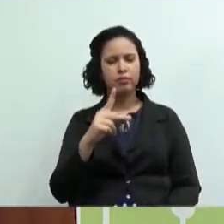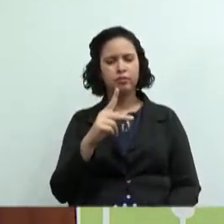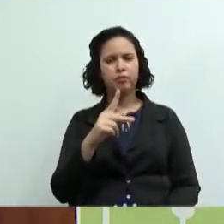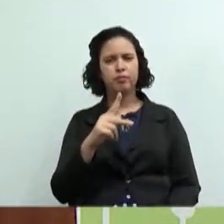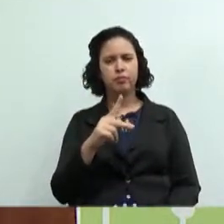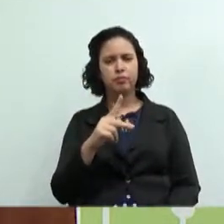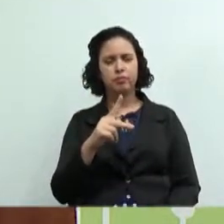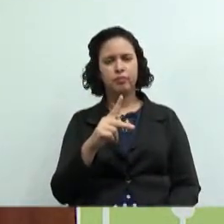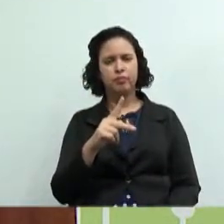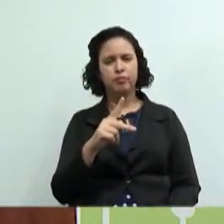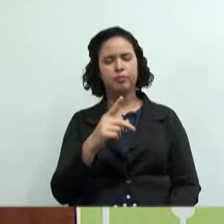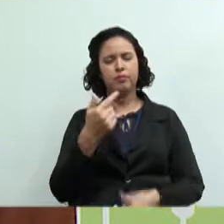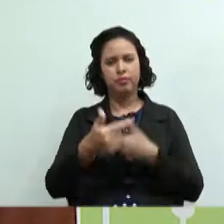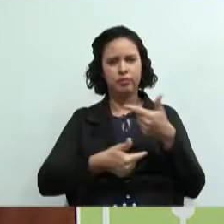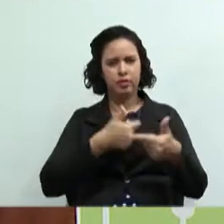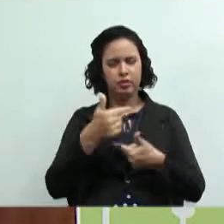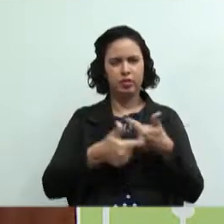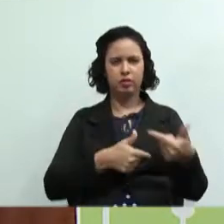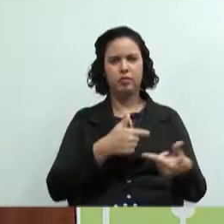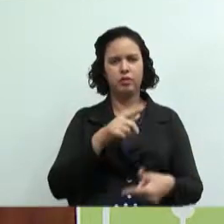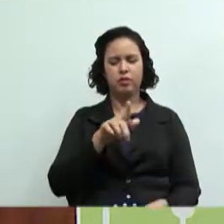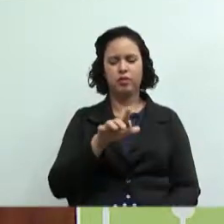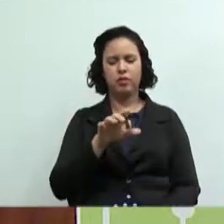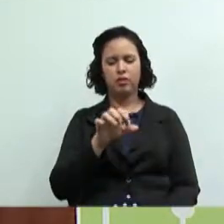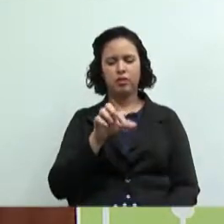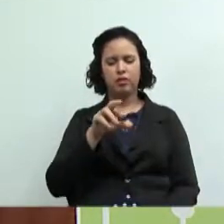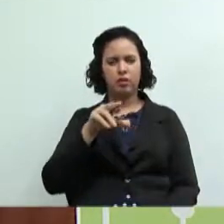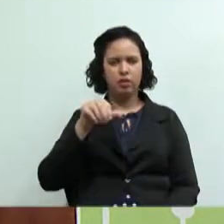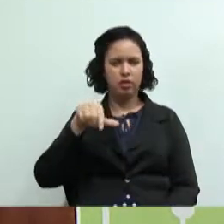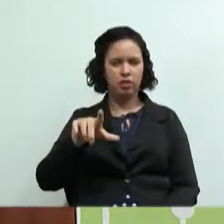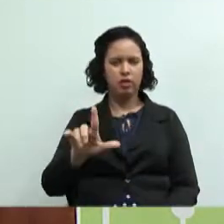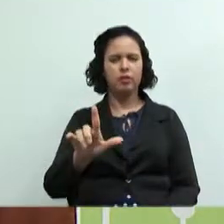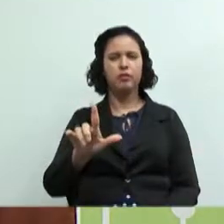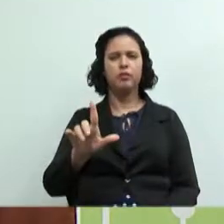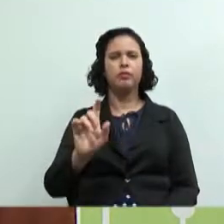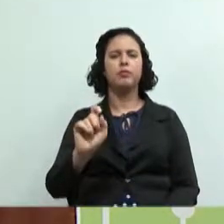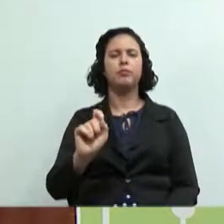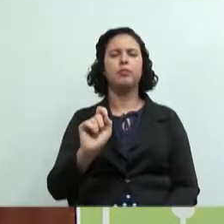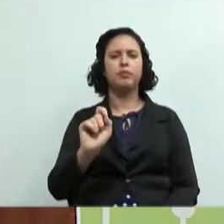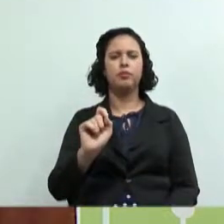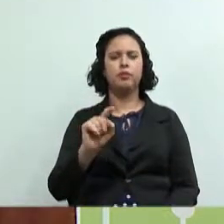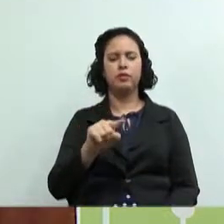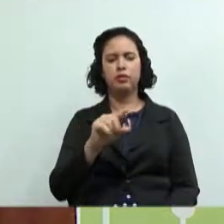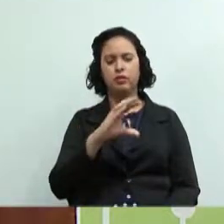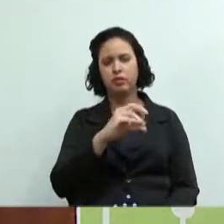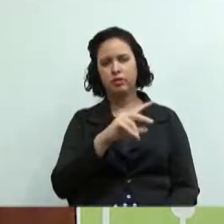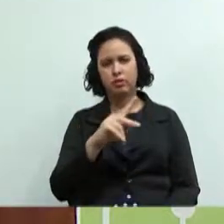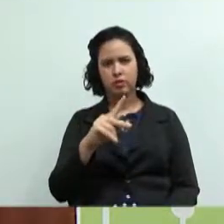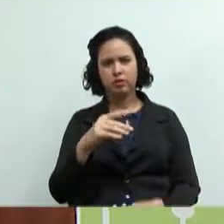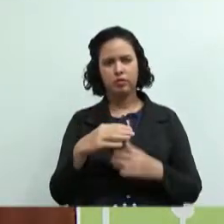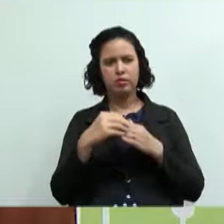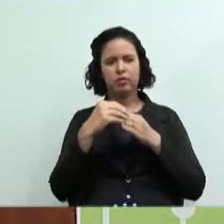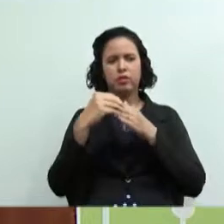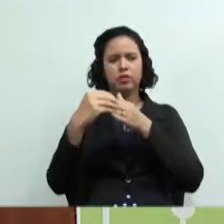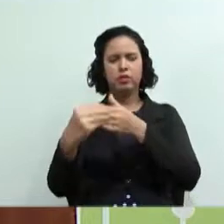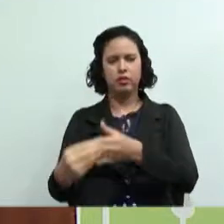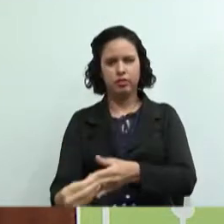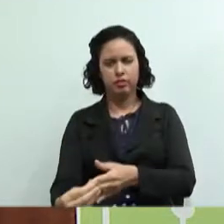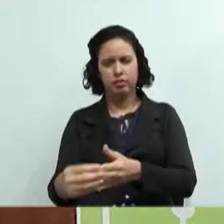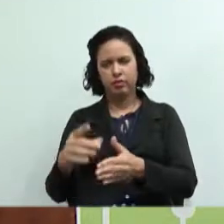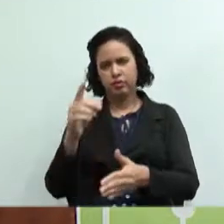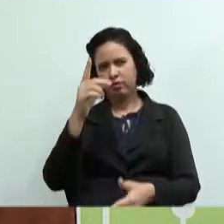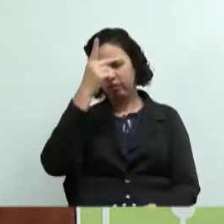serviços gerais serviços de casas serviços domésticos e aquela cooperativa vai atender a pessoa na hora